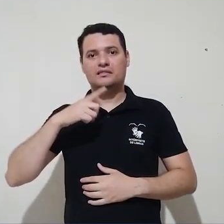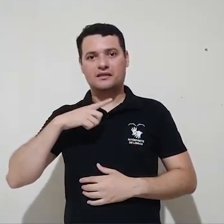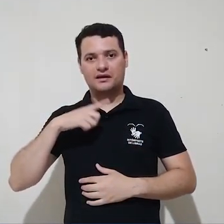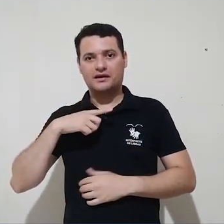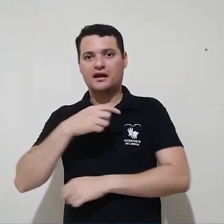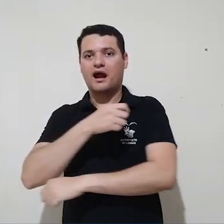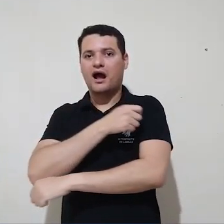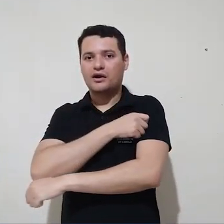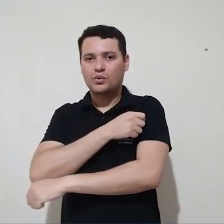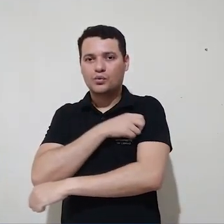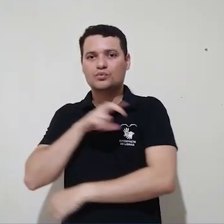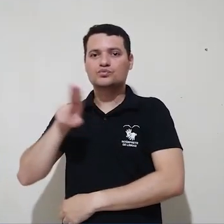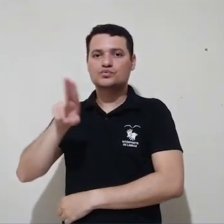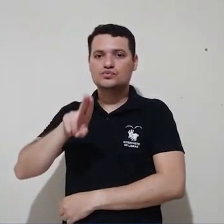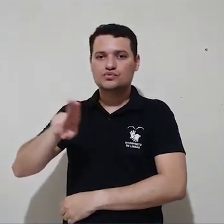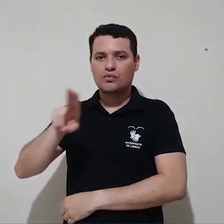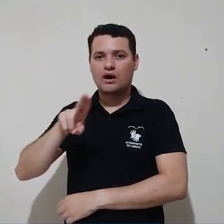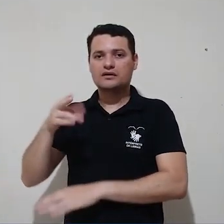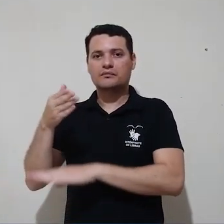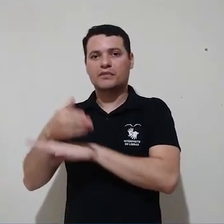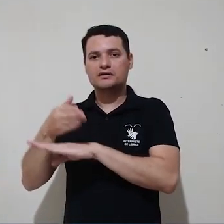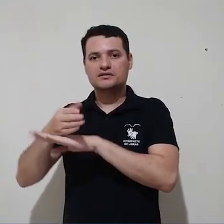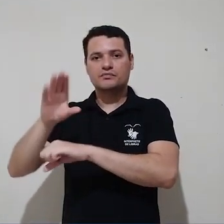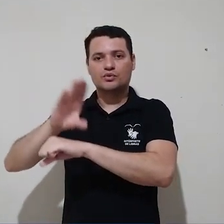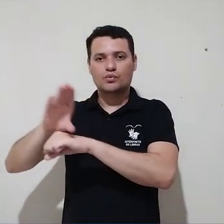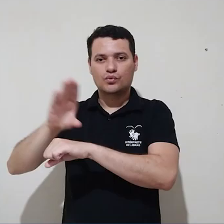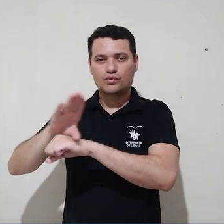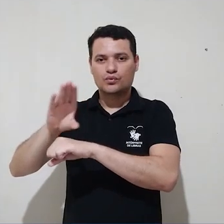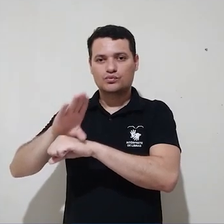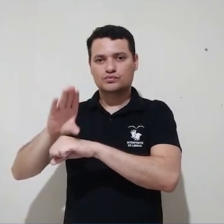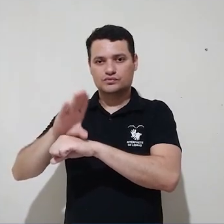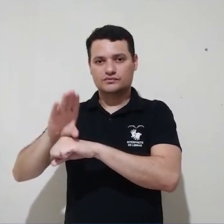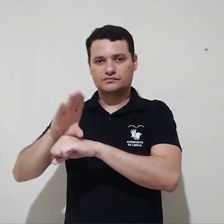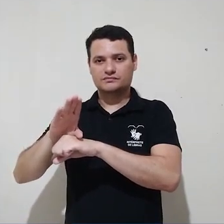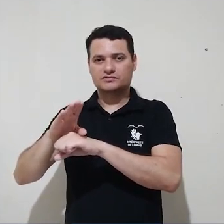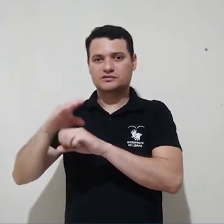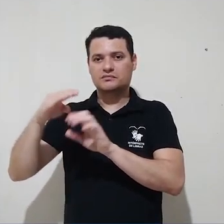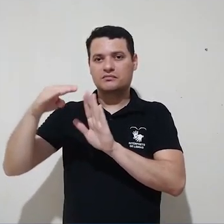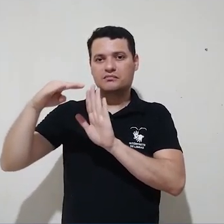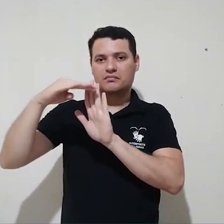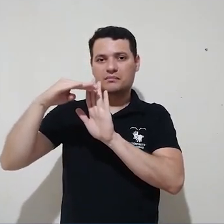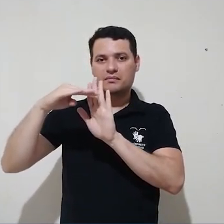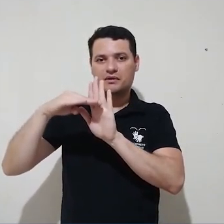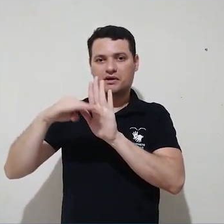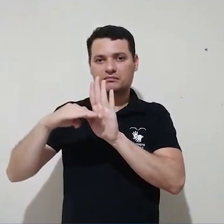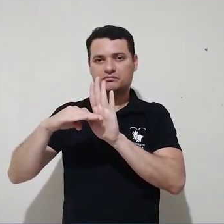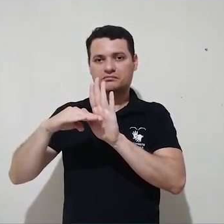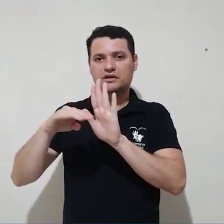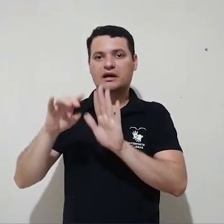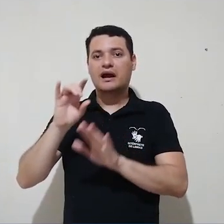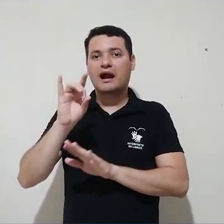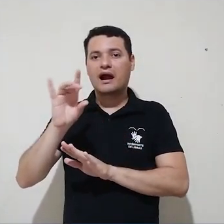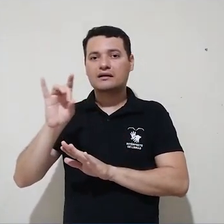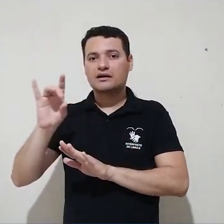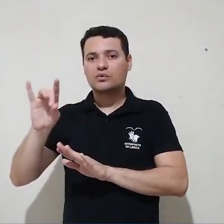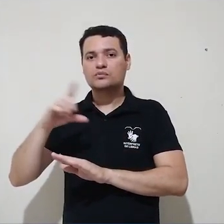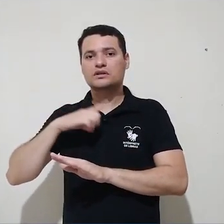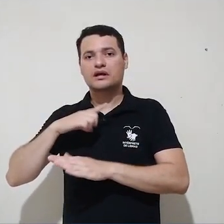contém todos os usuários que participam deste curso ou disciplina e suas respectivas funções.